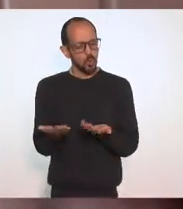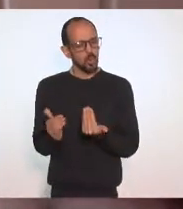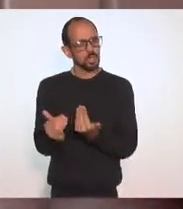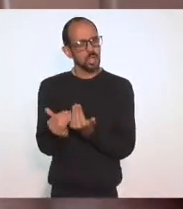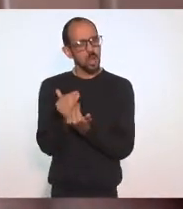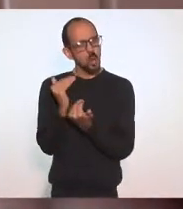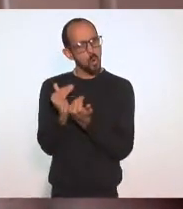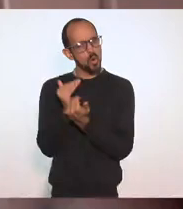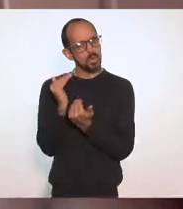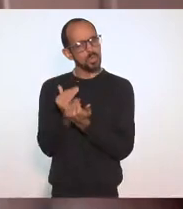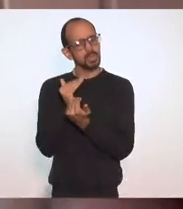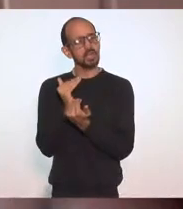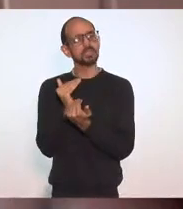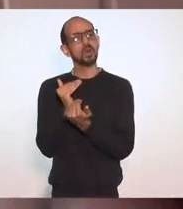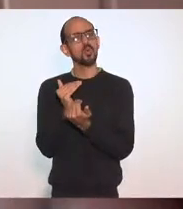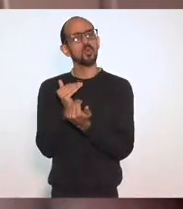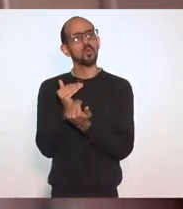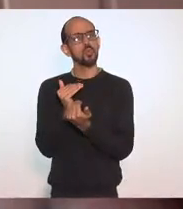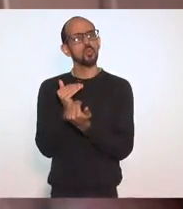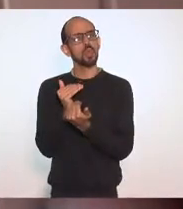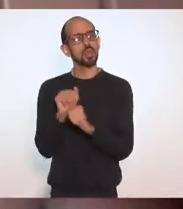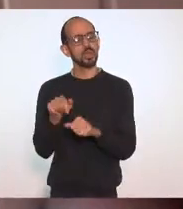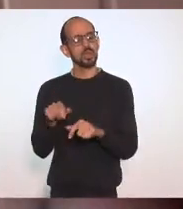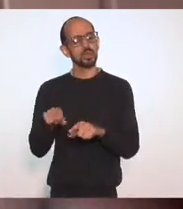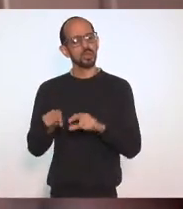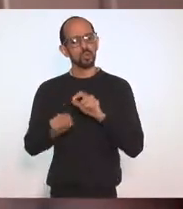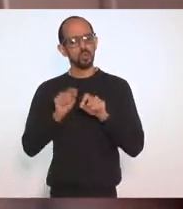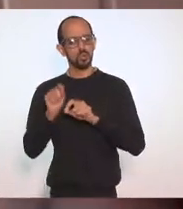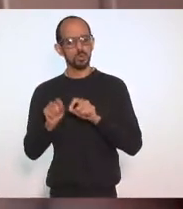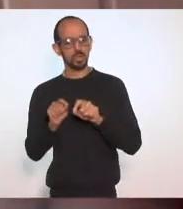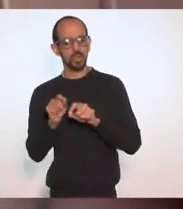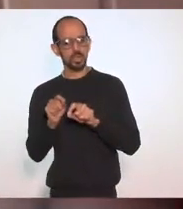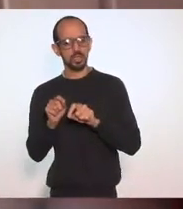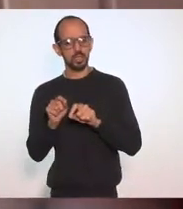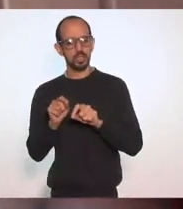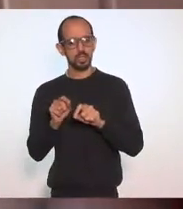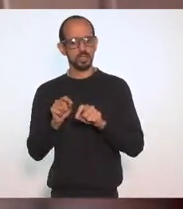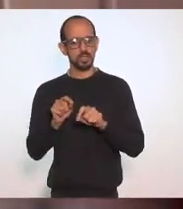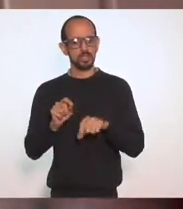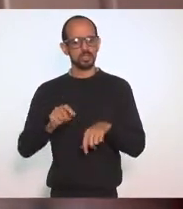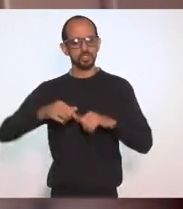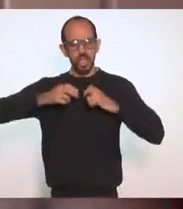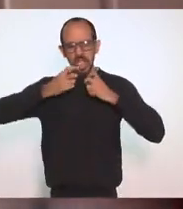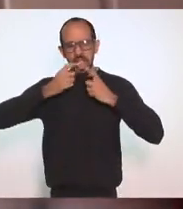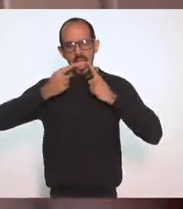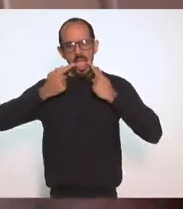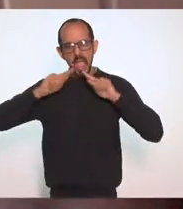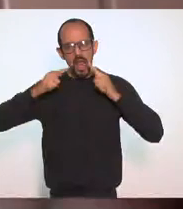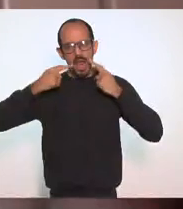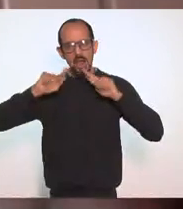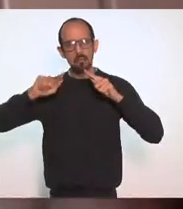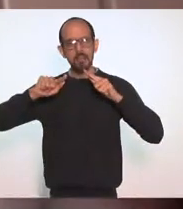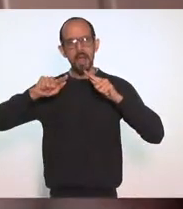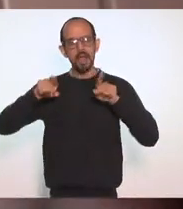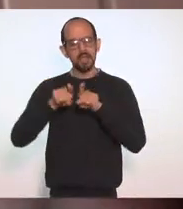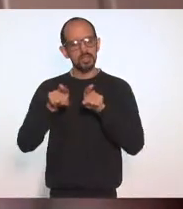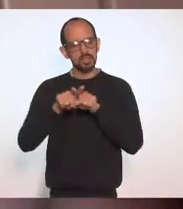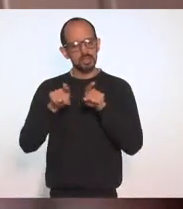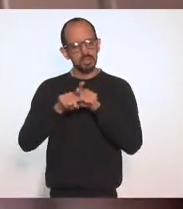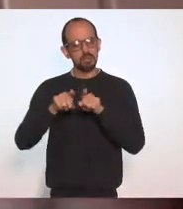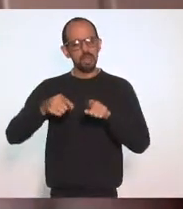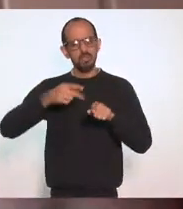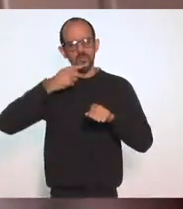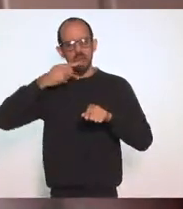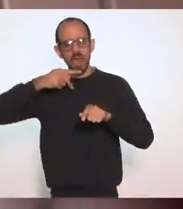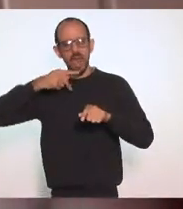De encarnar E manifestar E ser canal Do amor De Cristo